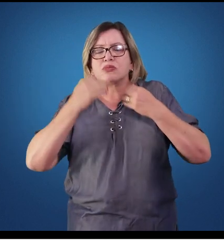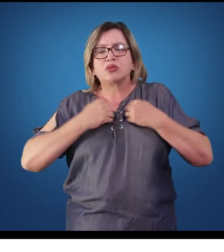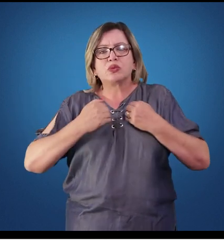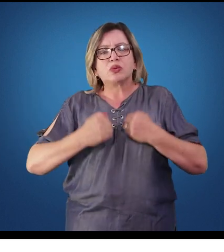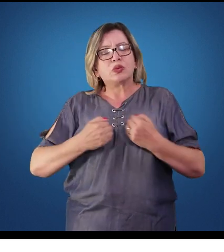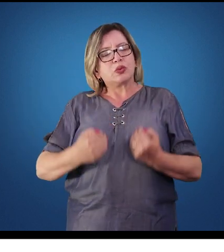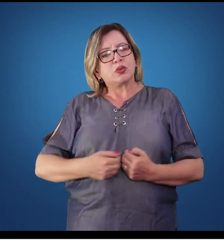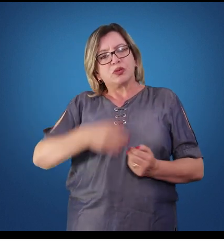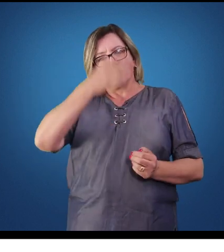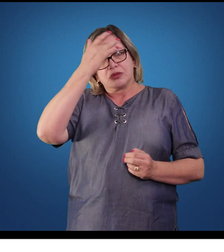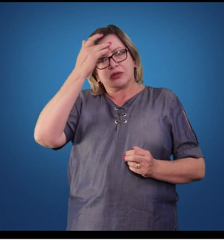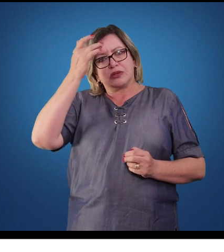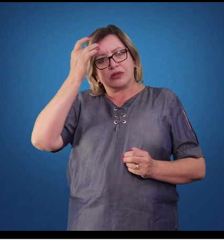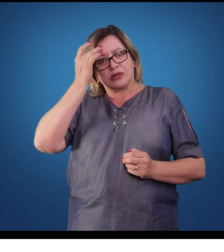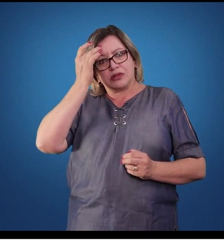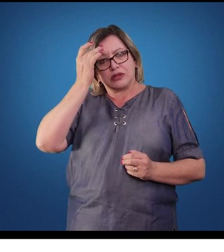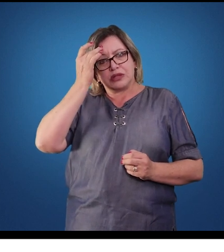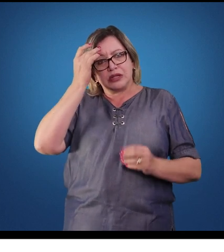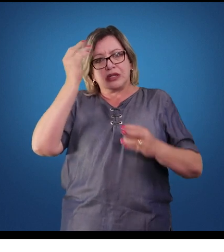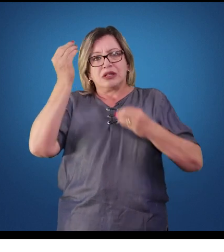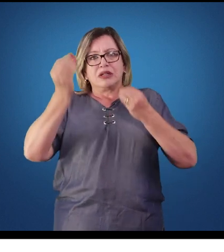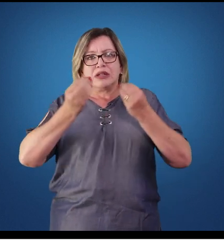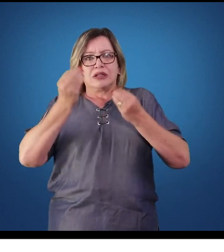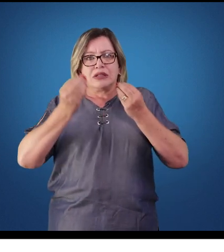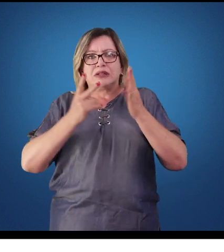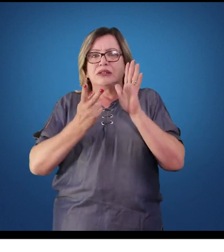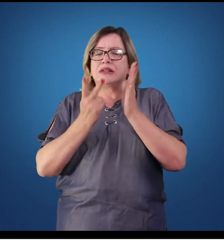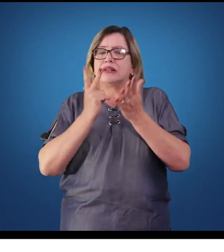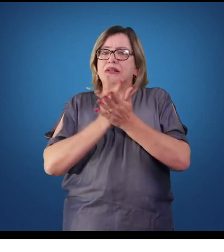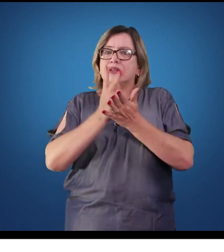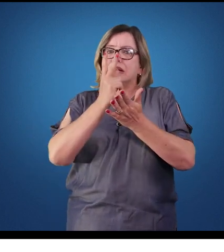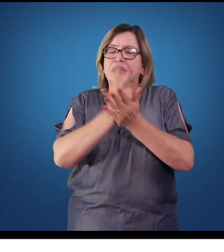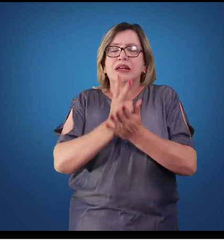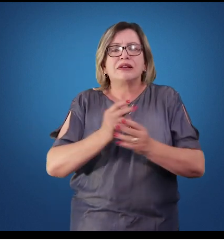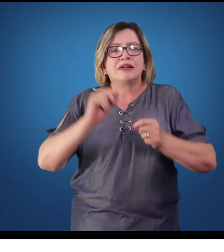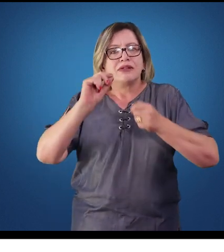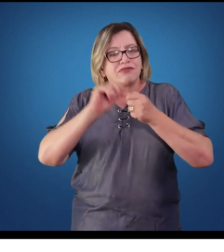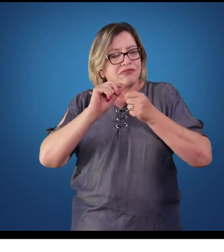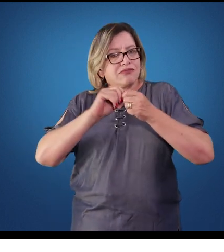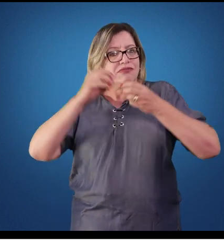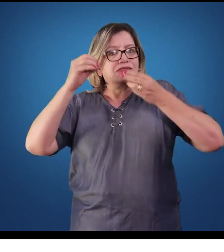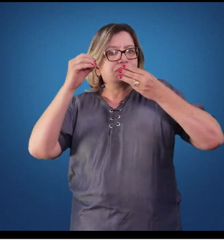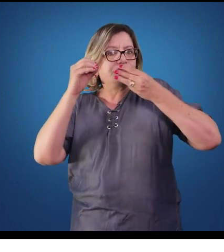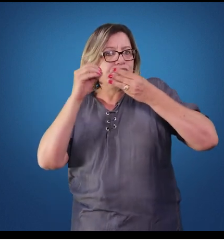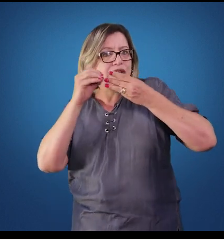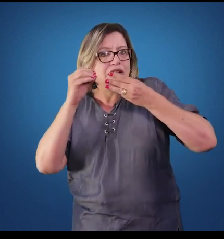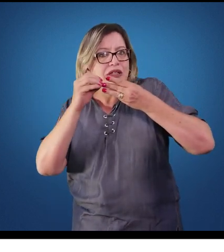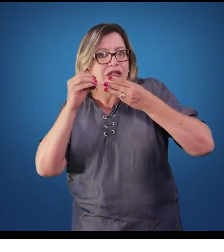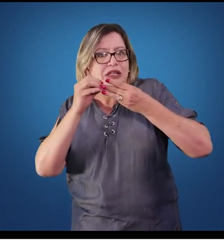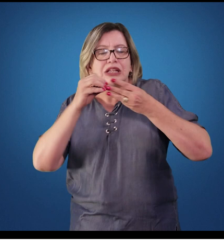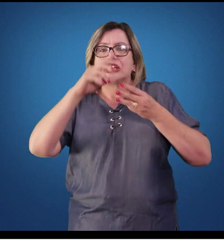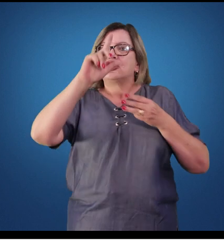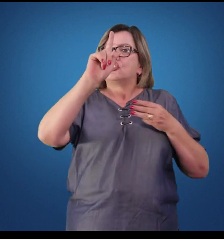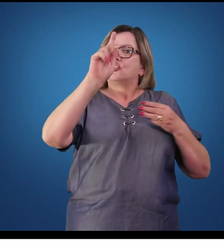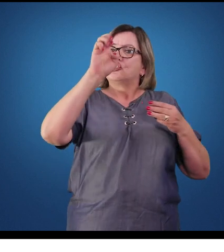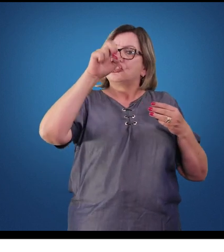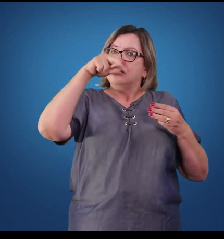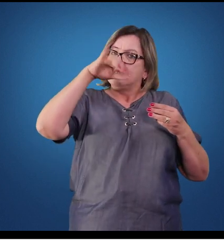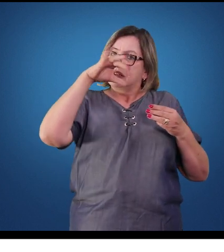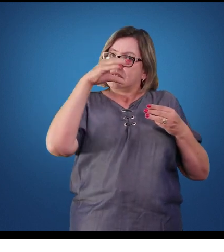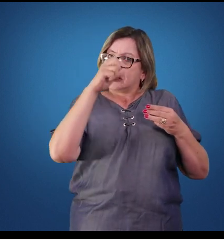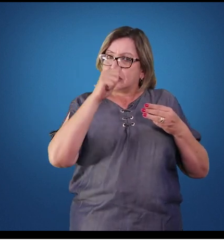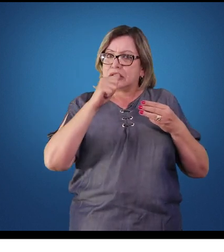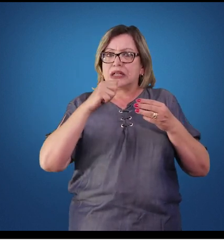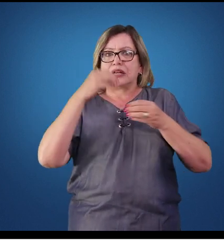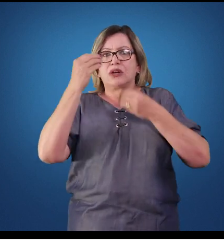através da expressão do AMP cíclico na célula ou através da expressão gênica. Quando falamos da